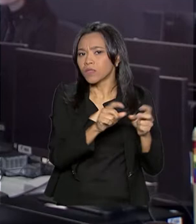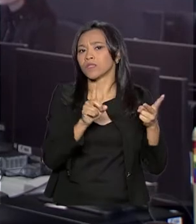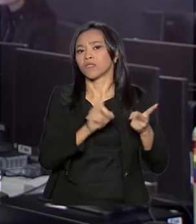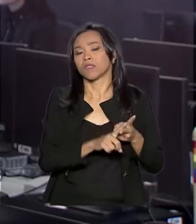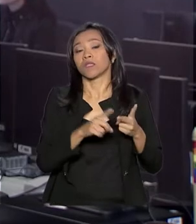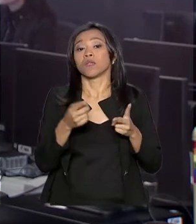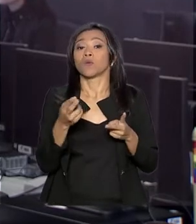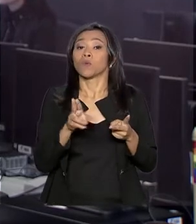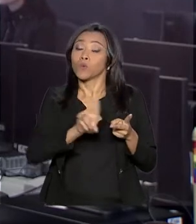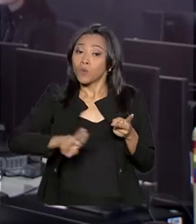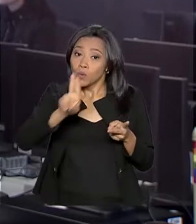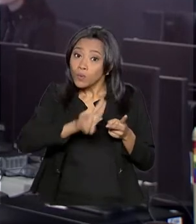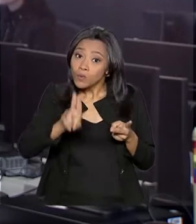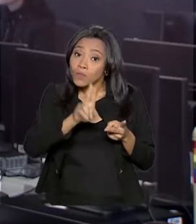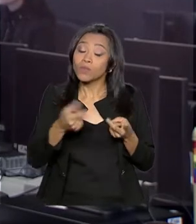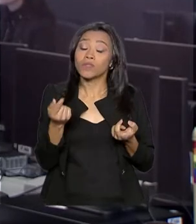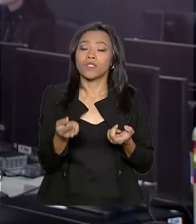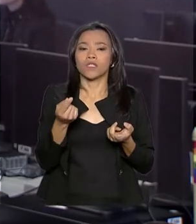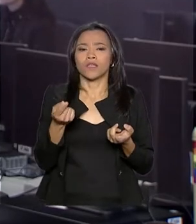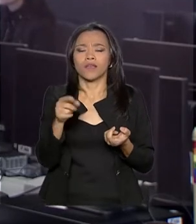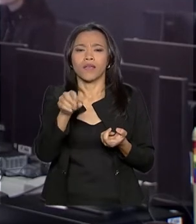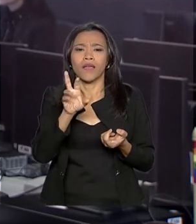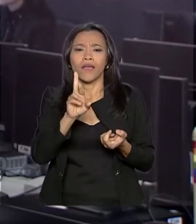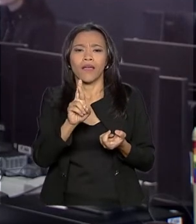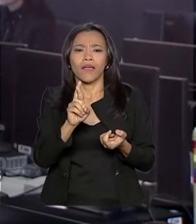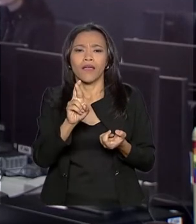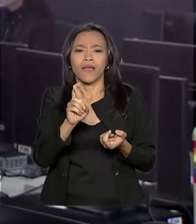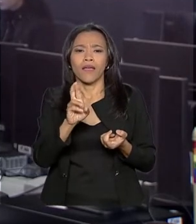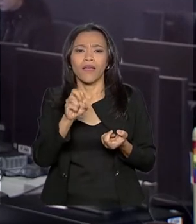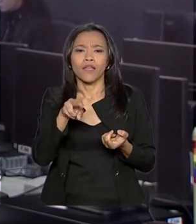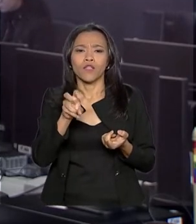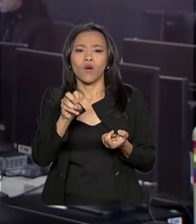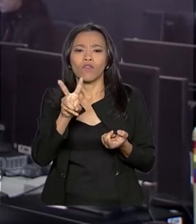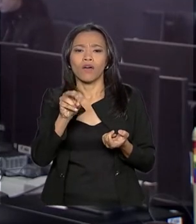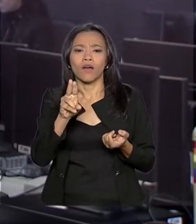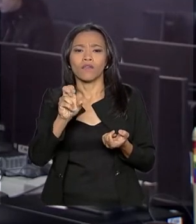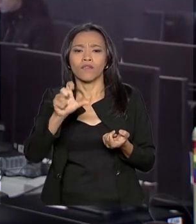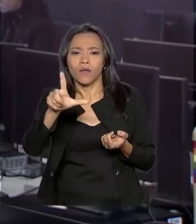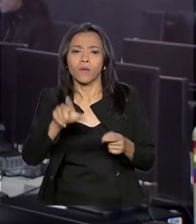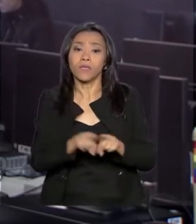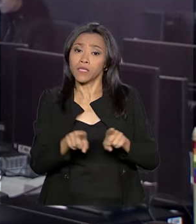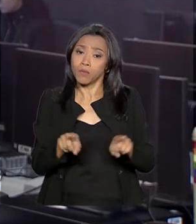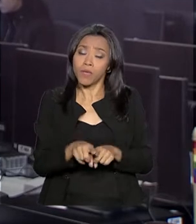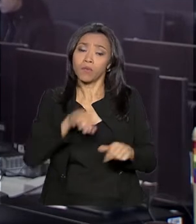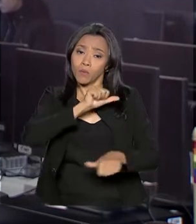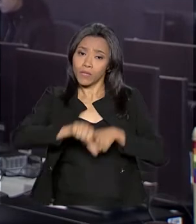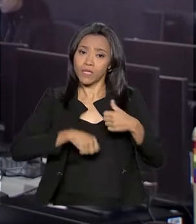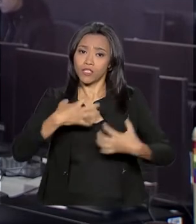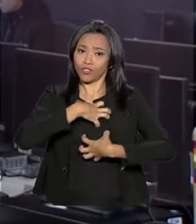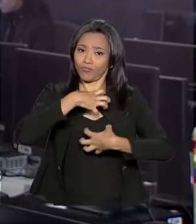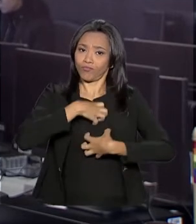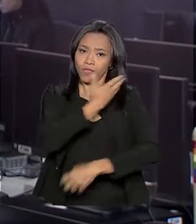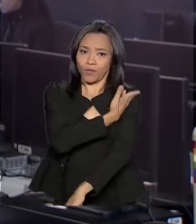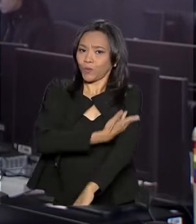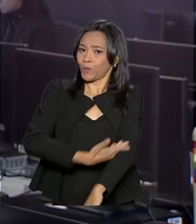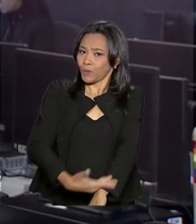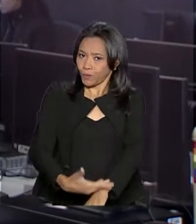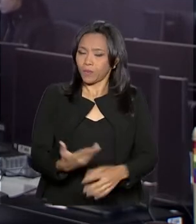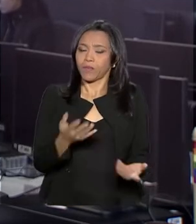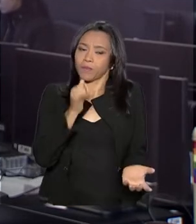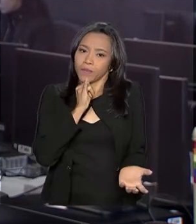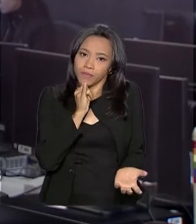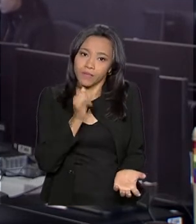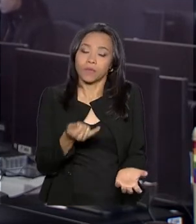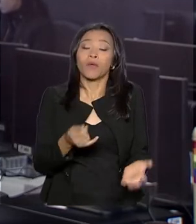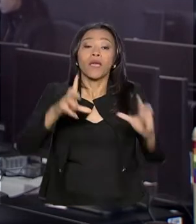a produção de energia e compostagem de lixo orgânico. Mas há também medidas de mudanças de hábitos pessoais, como a diminuição